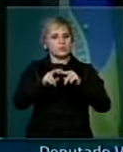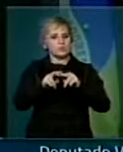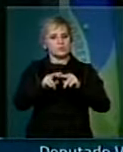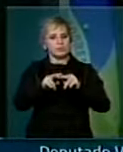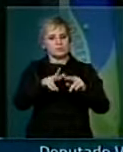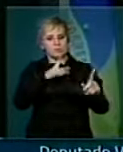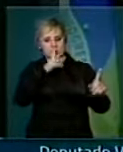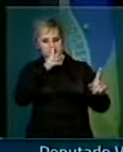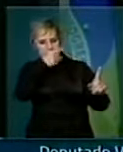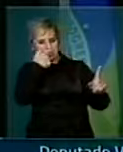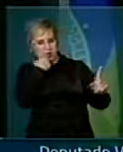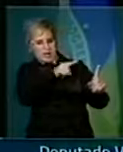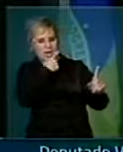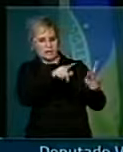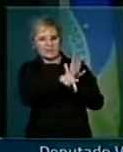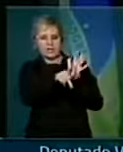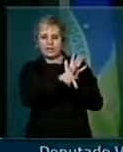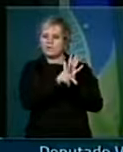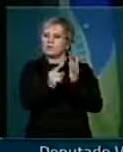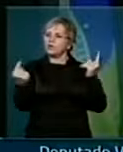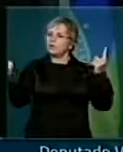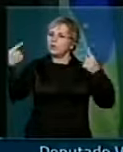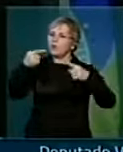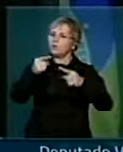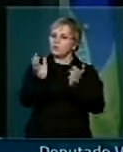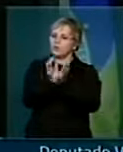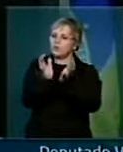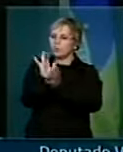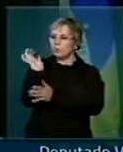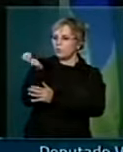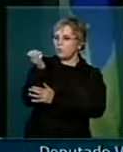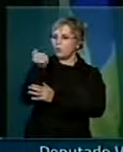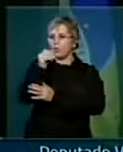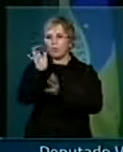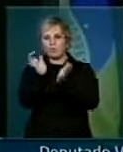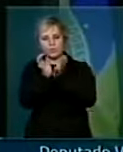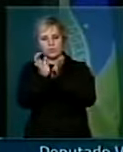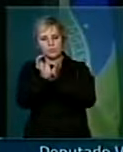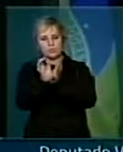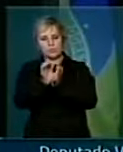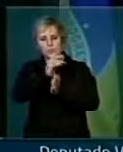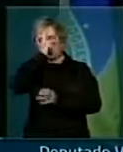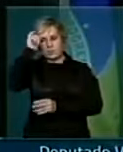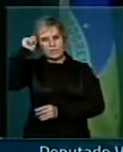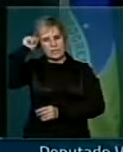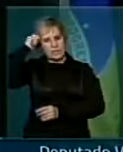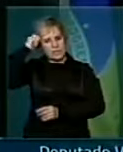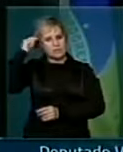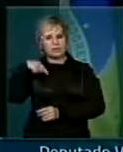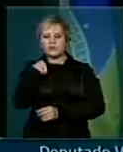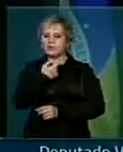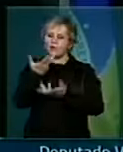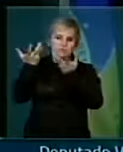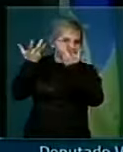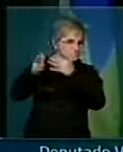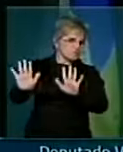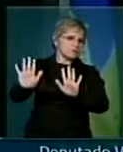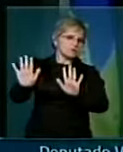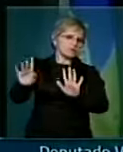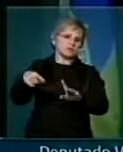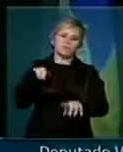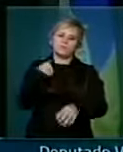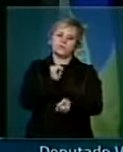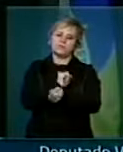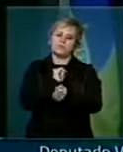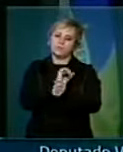ataque aos homossexuais ou ao povo negro, o nosso manifesto repúdio. E eu espero que a comissão